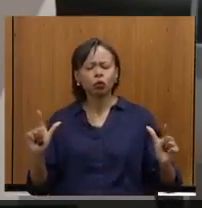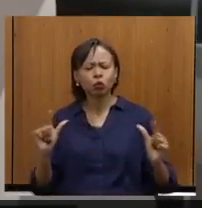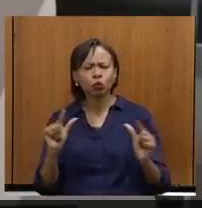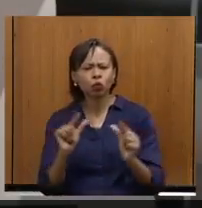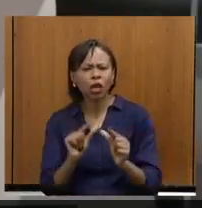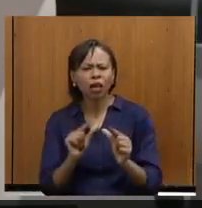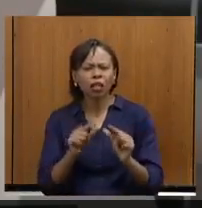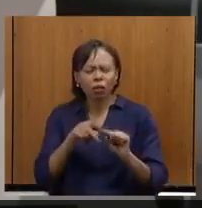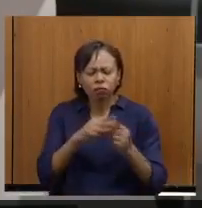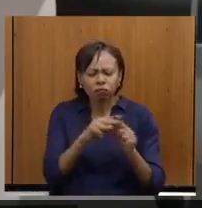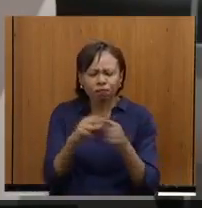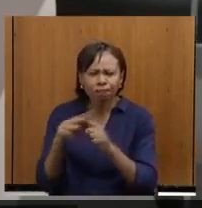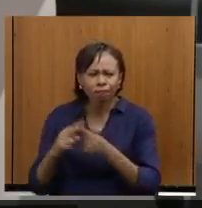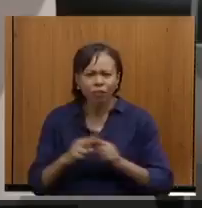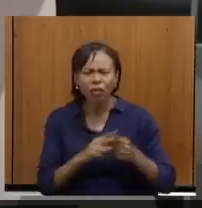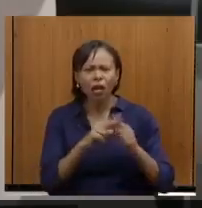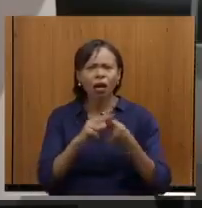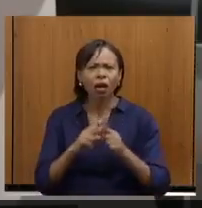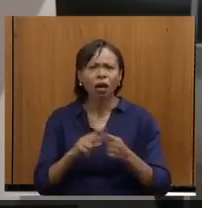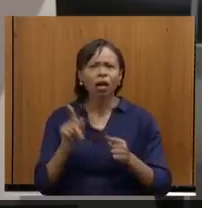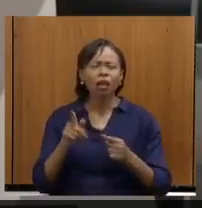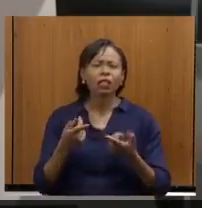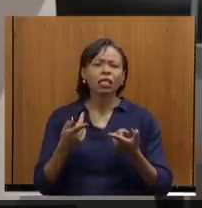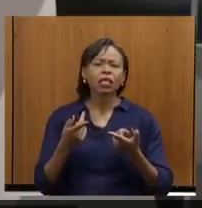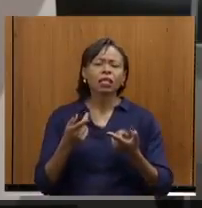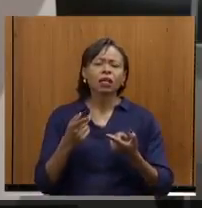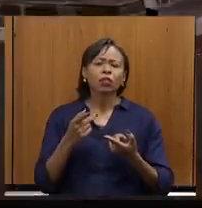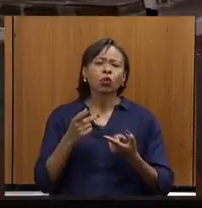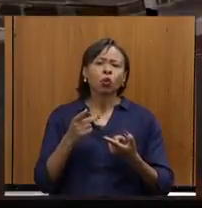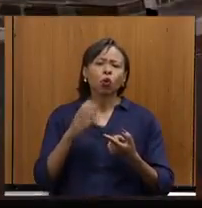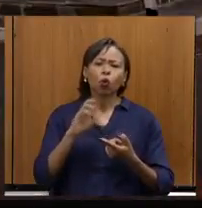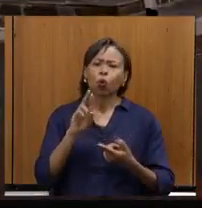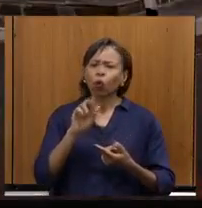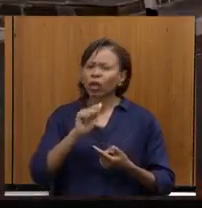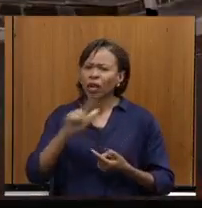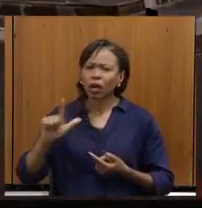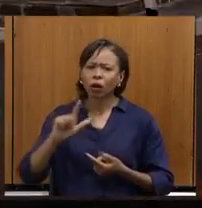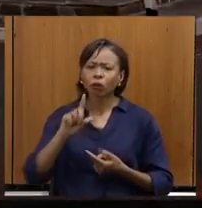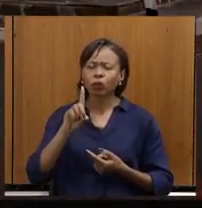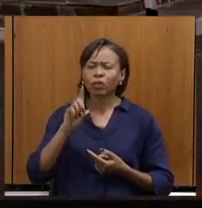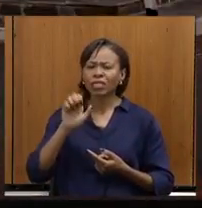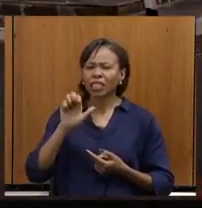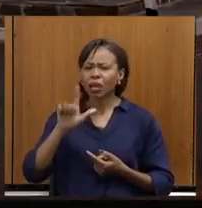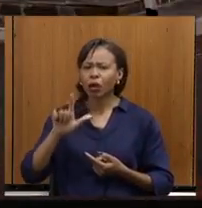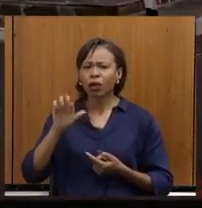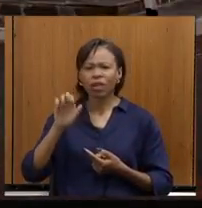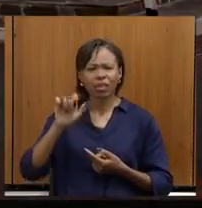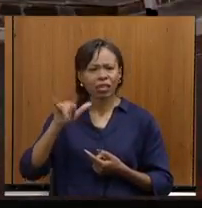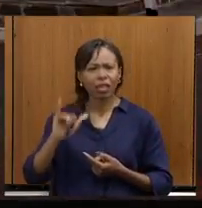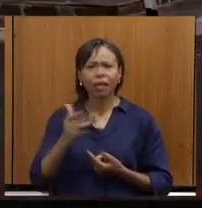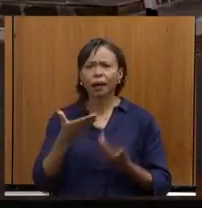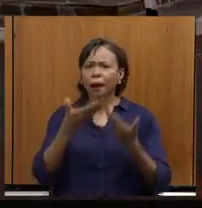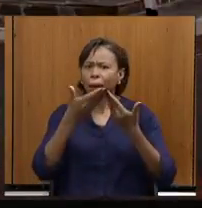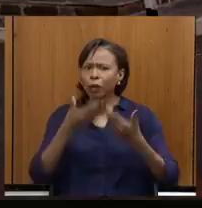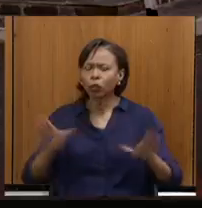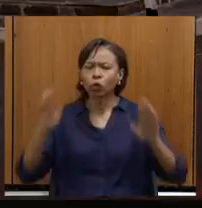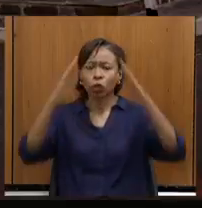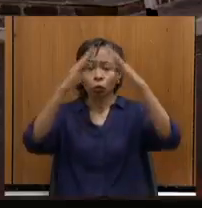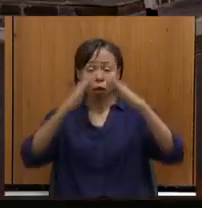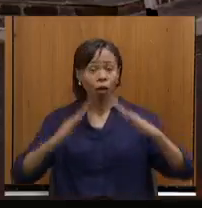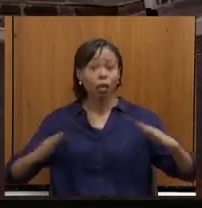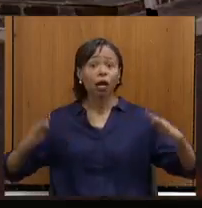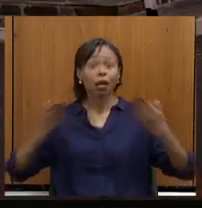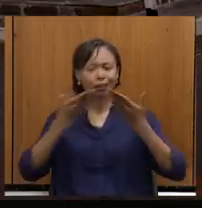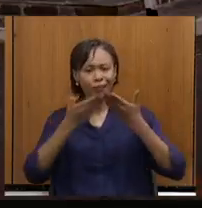restauração do retalho da antiga matriz da Boviária do Curral del Rey, reabertura do Palácio, pinturas parietais do transep, da igreja,